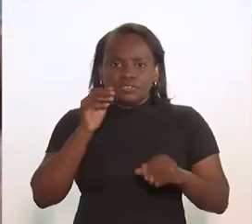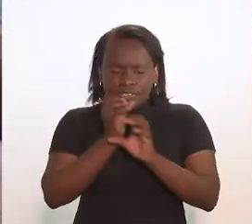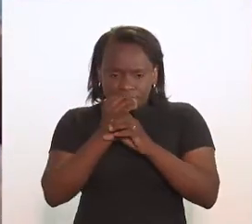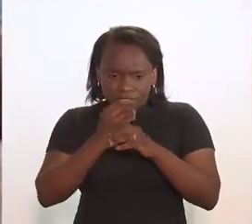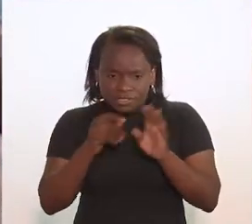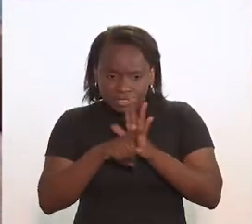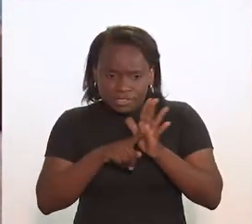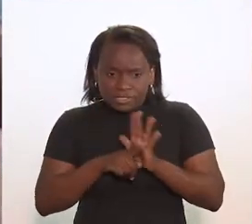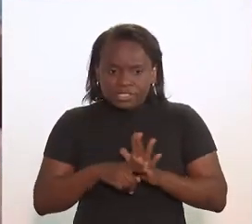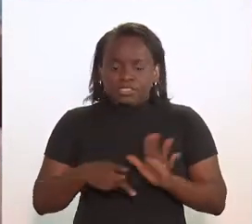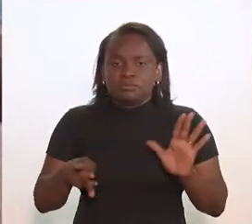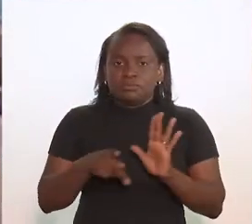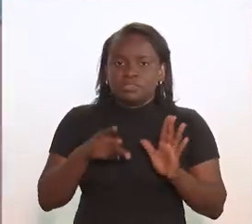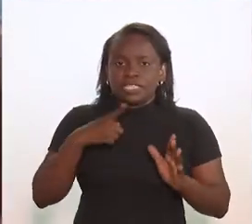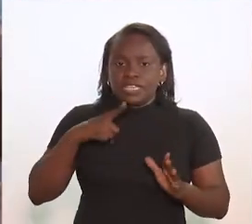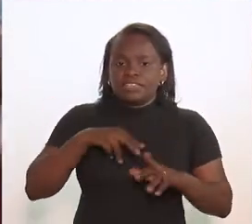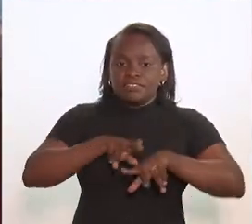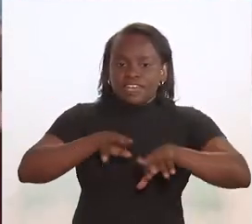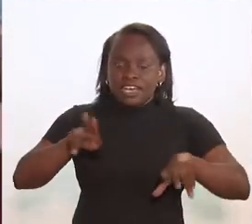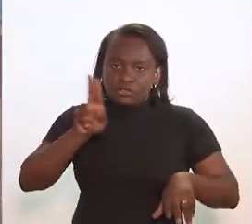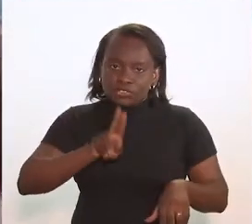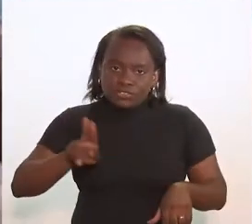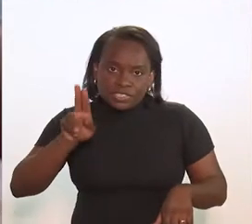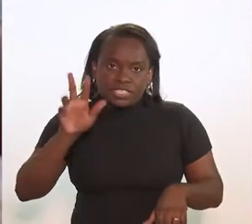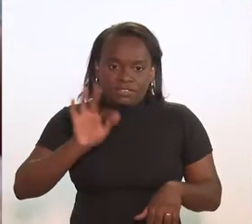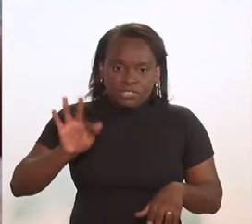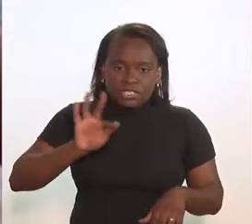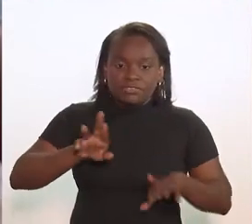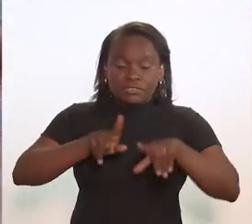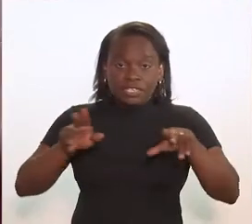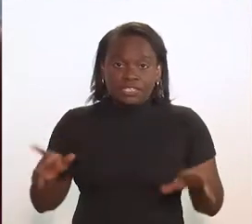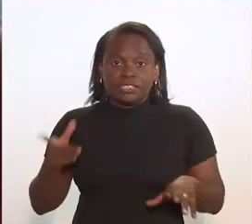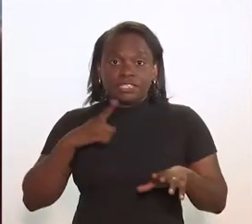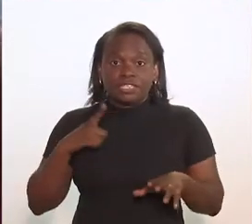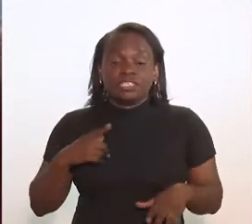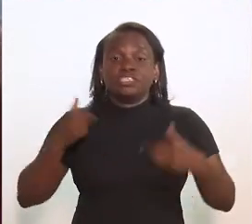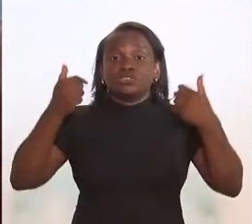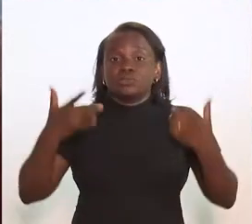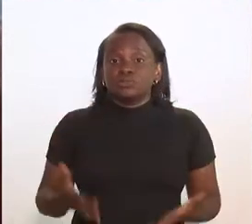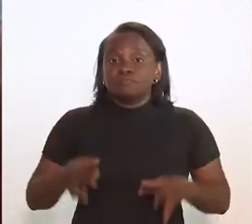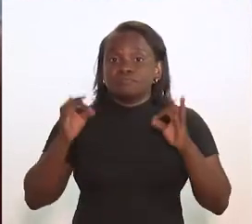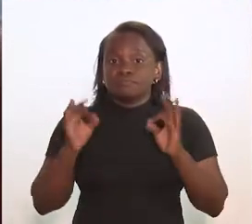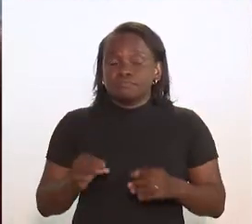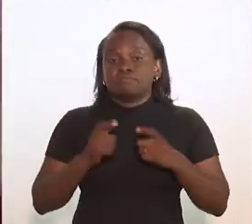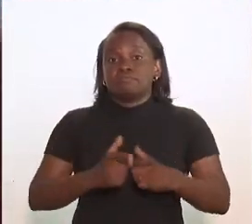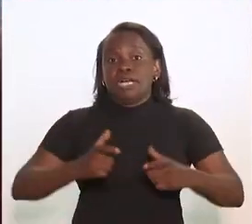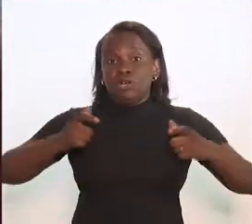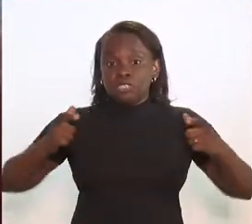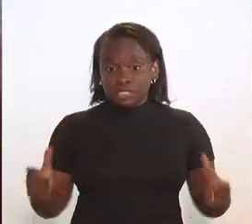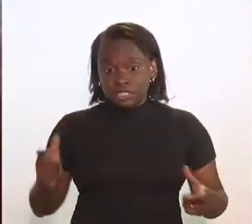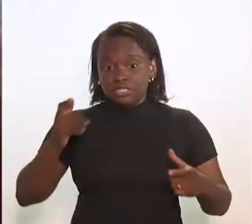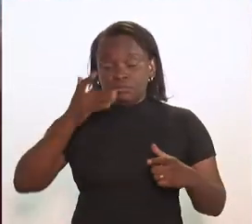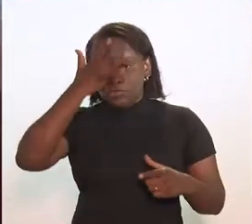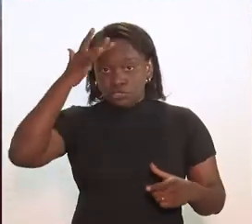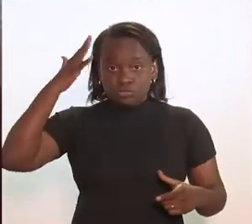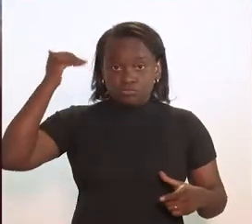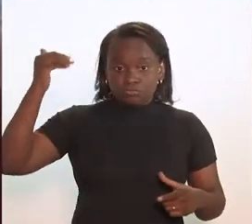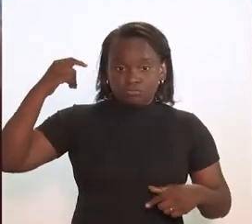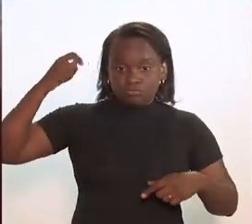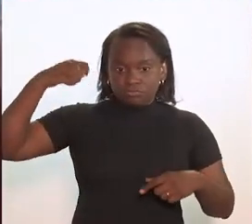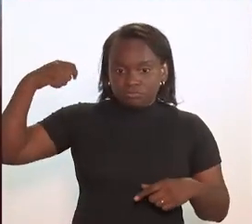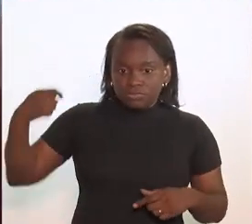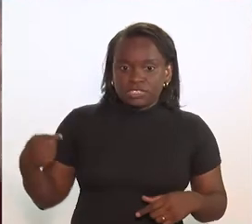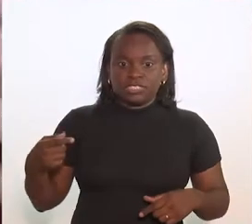pelo Observatório da Bahia, envolvendo várias universidades, mostrou justamente a grande maioria dos